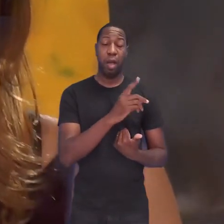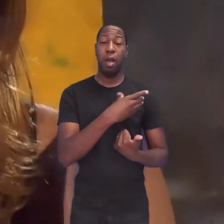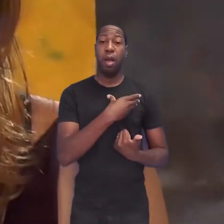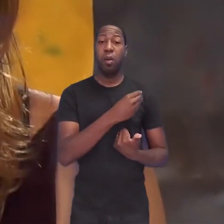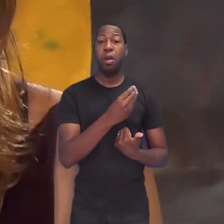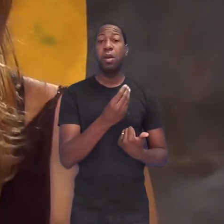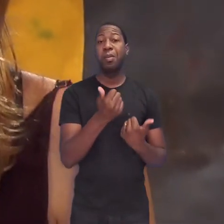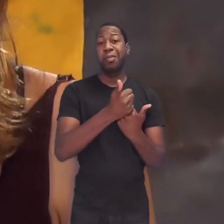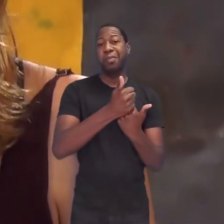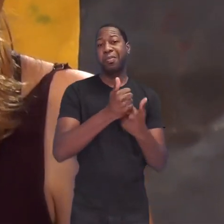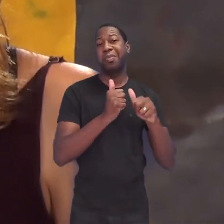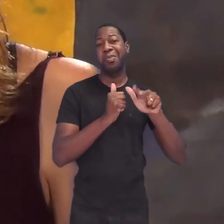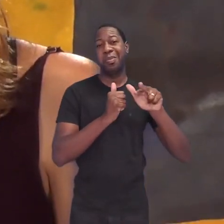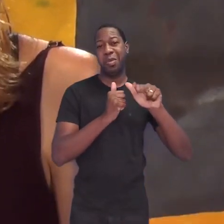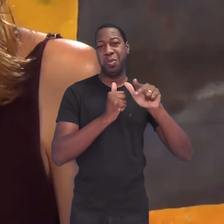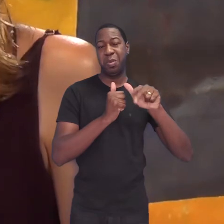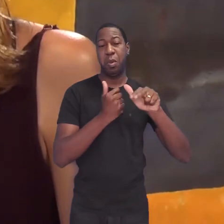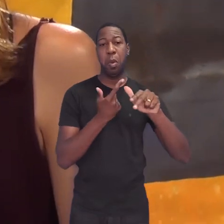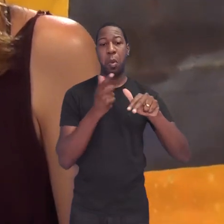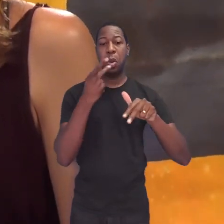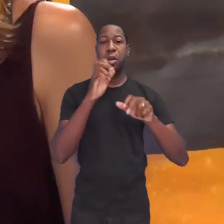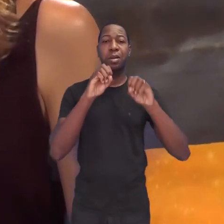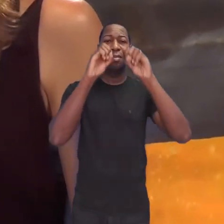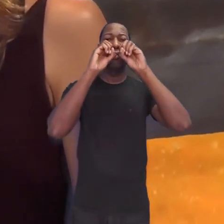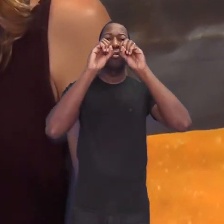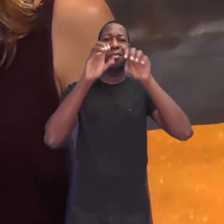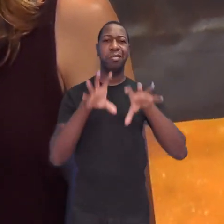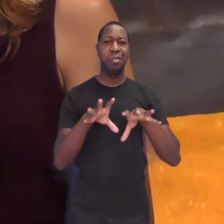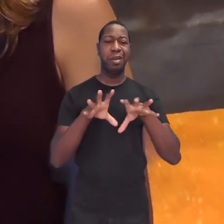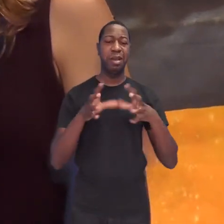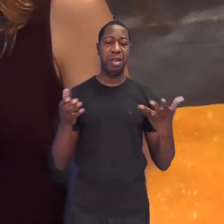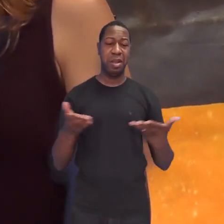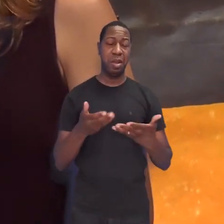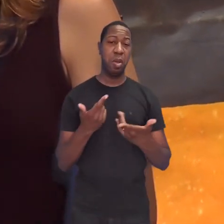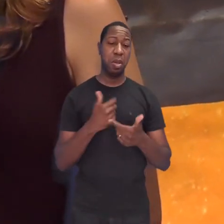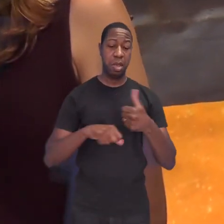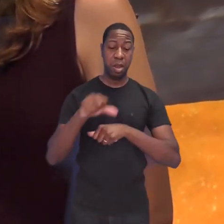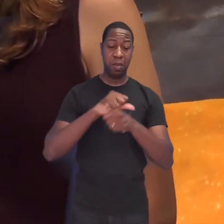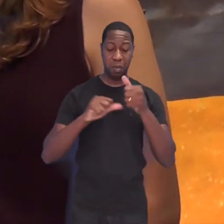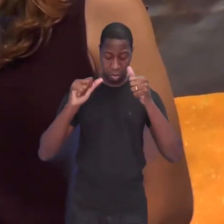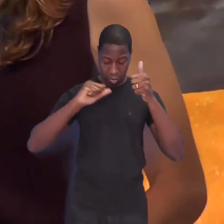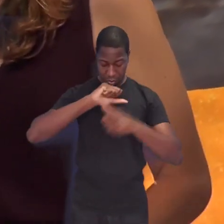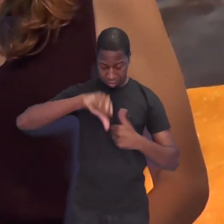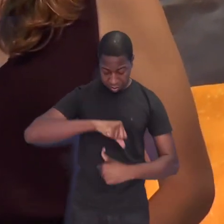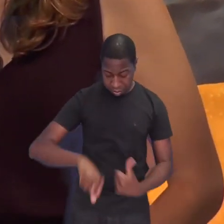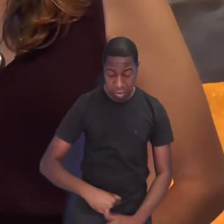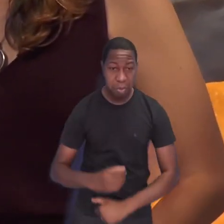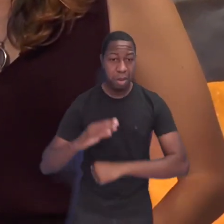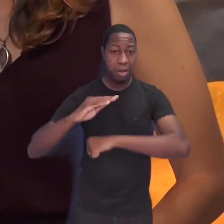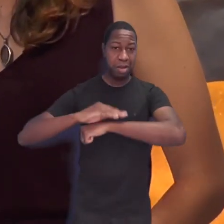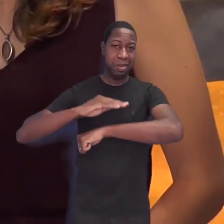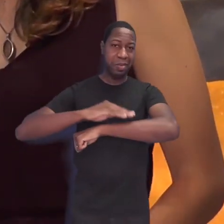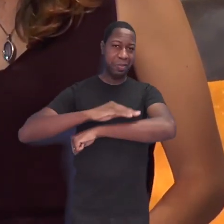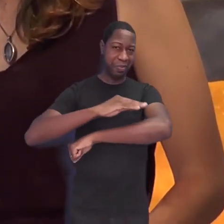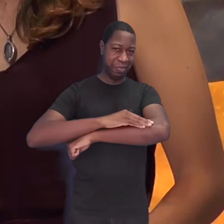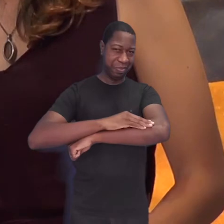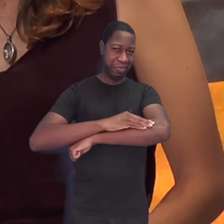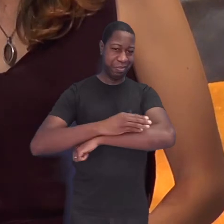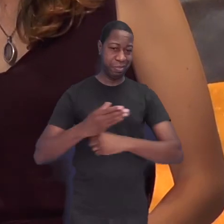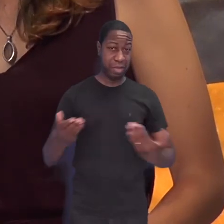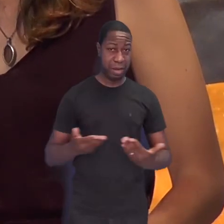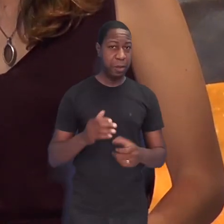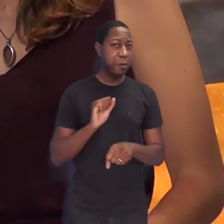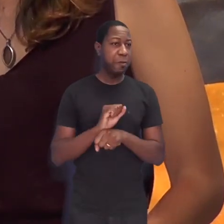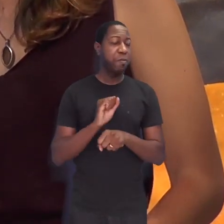sapo e anda por aí até hoje à espera de uma princesa que o beije e o faça